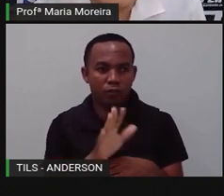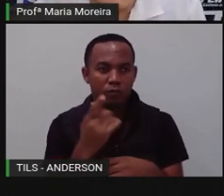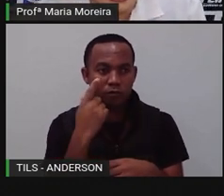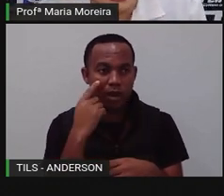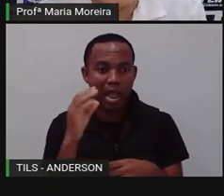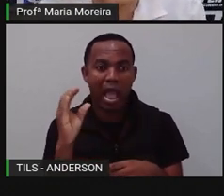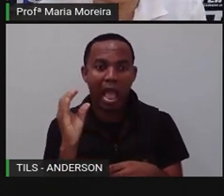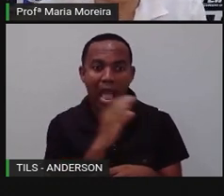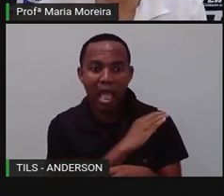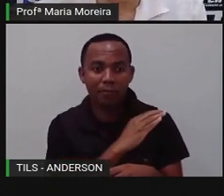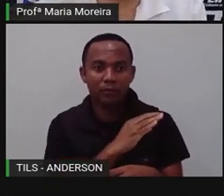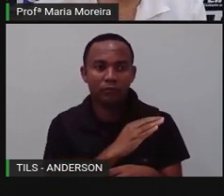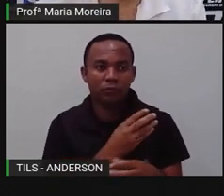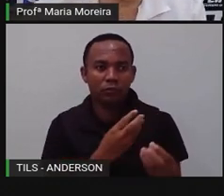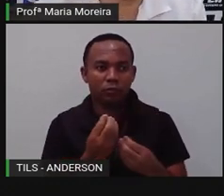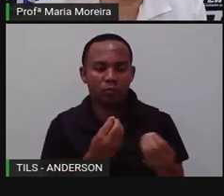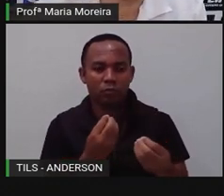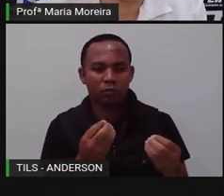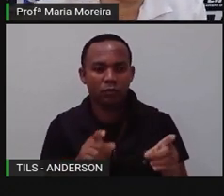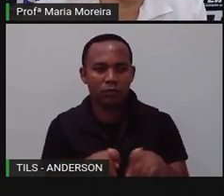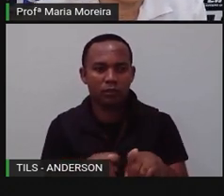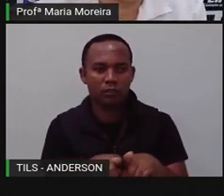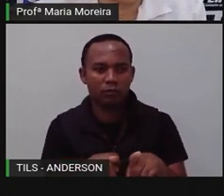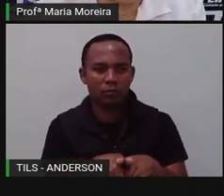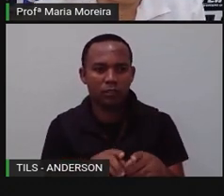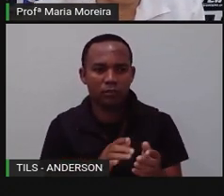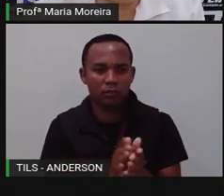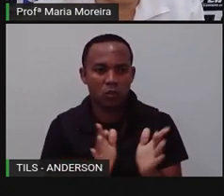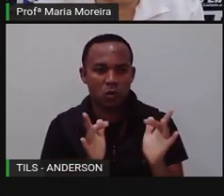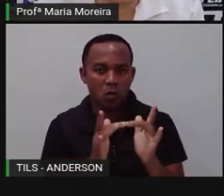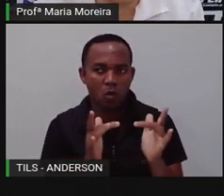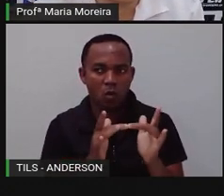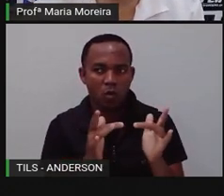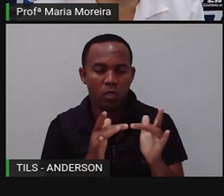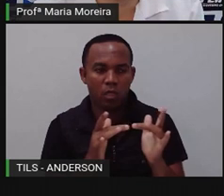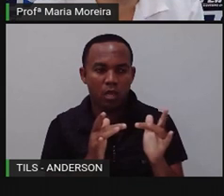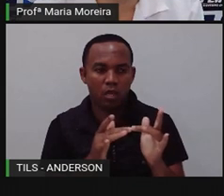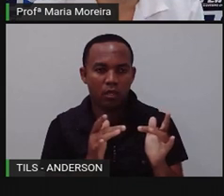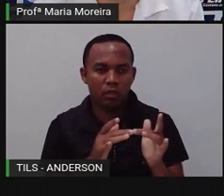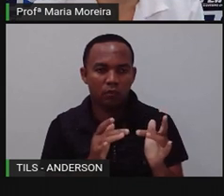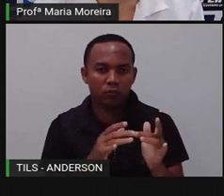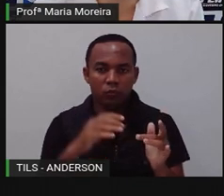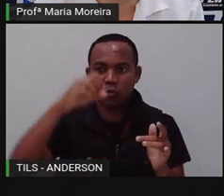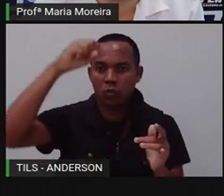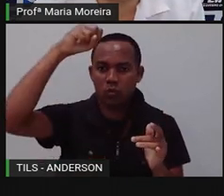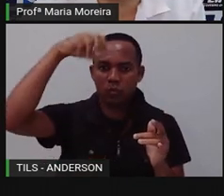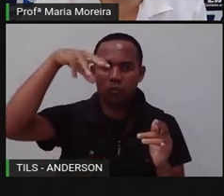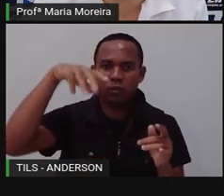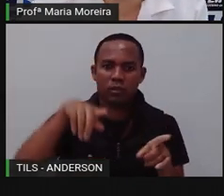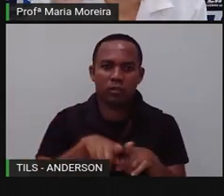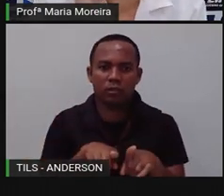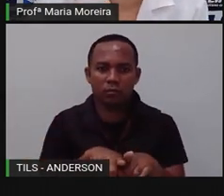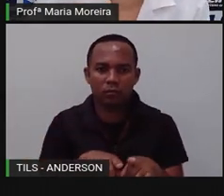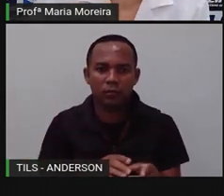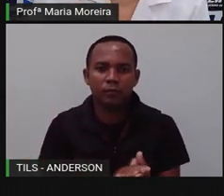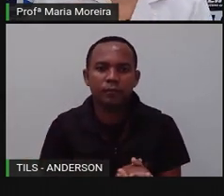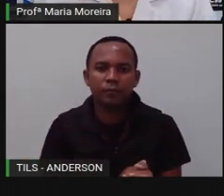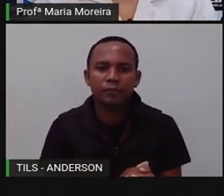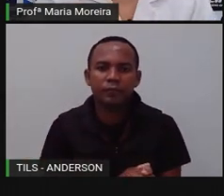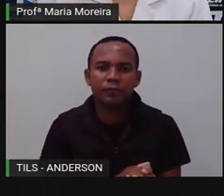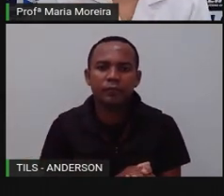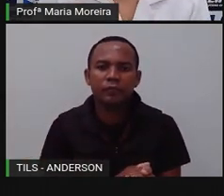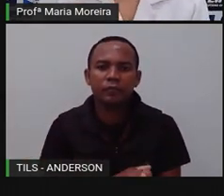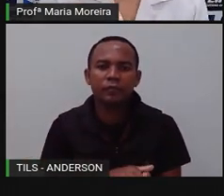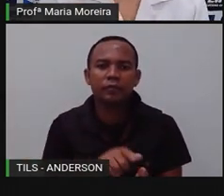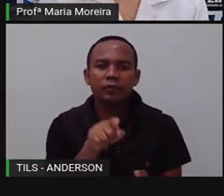rápido, né? Principalmente se estiver em contato com a luz. Aí vem a parte nojenta. Que nojinho